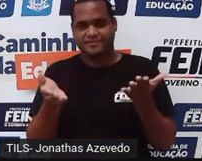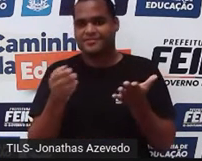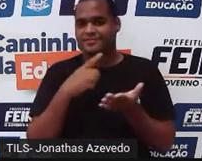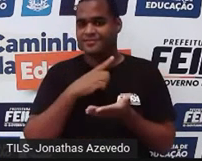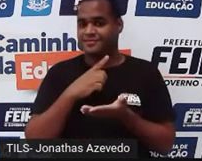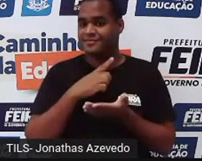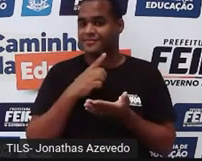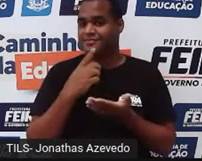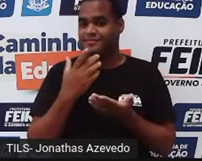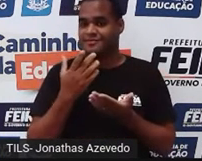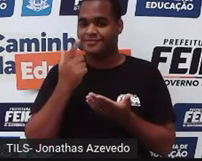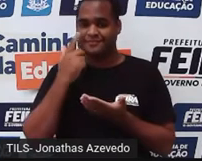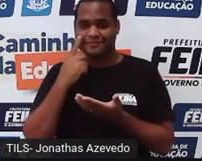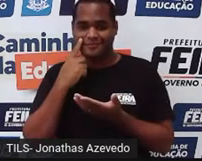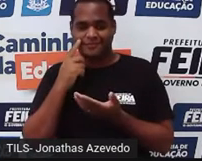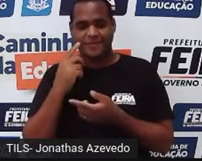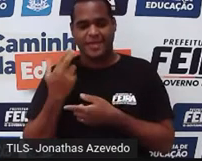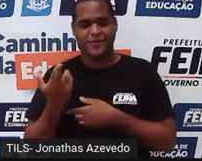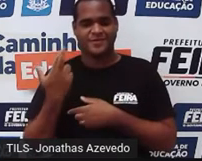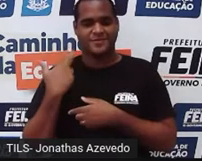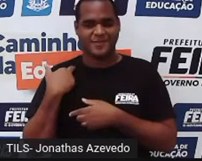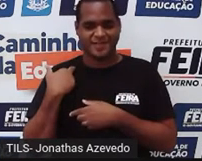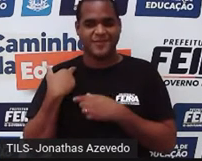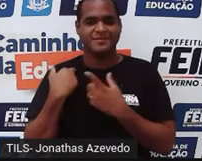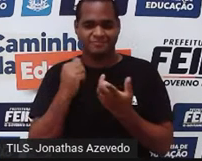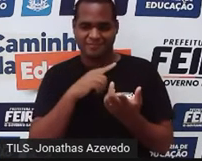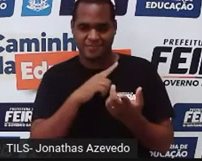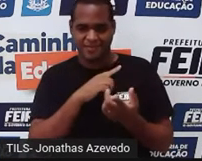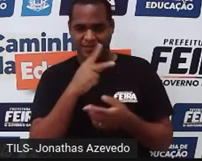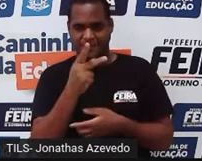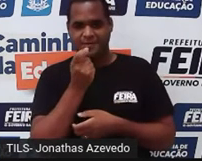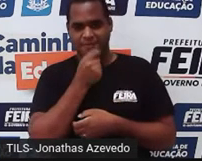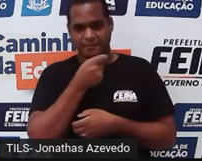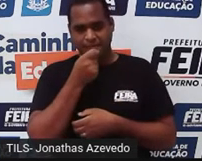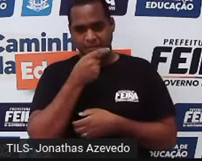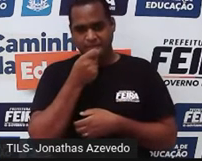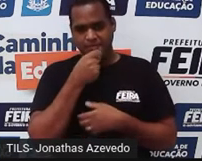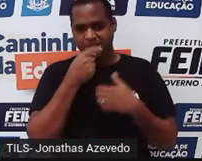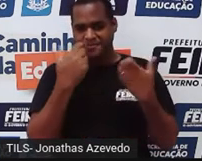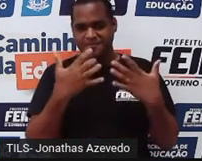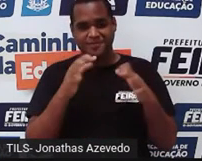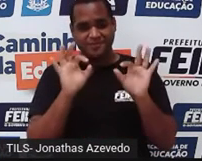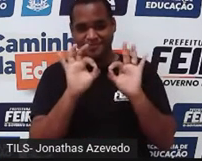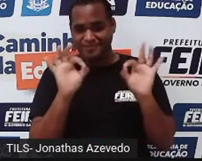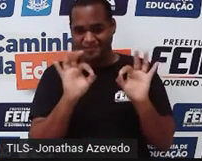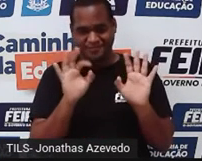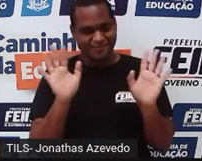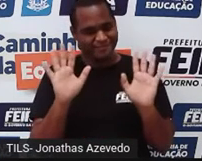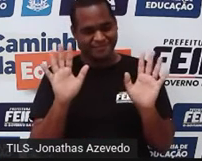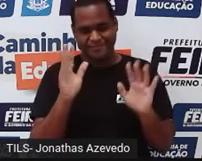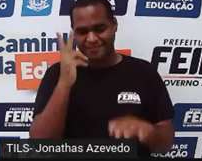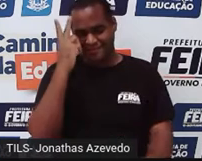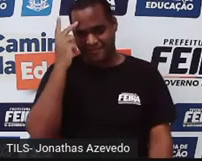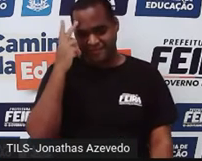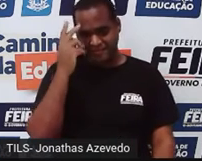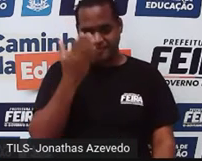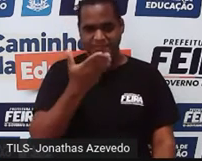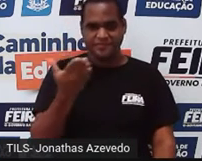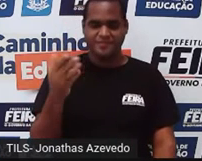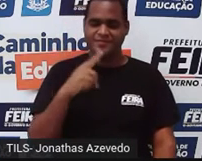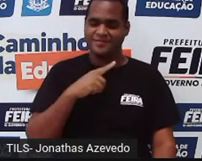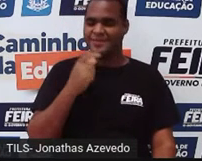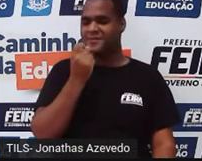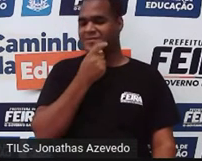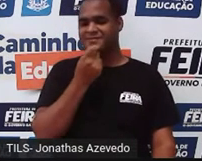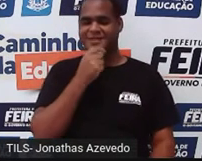a gente não vai se responsabilizar caso você não dê uma risadinha aí do outro lado. Porque você pode achar sem